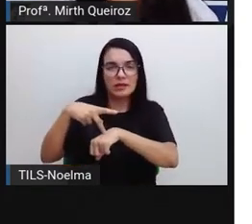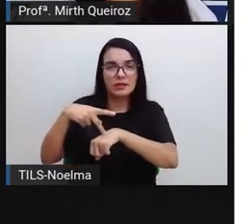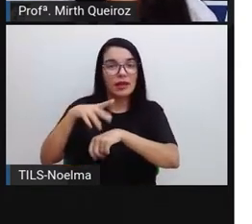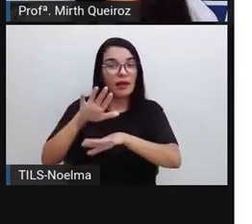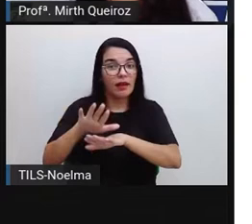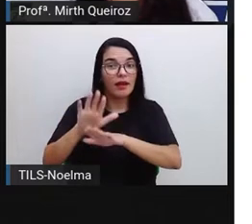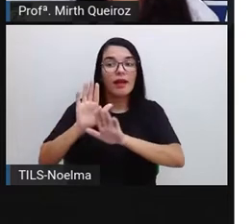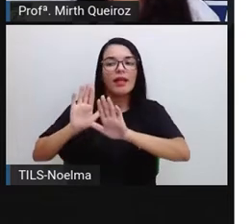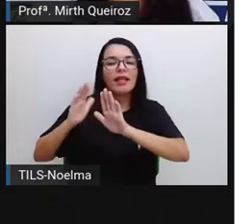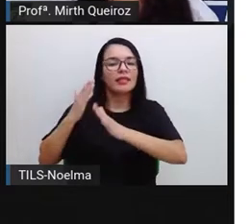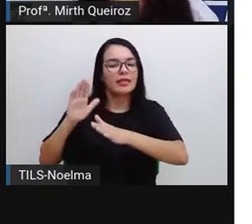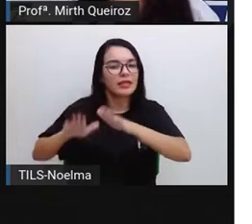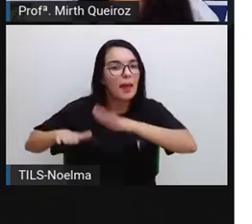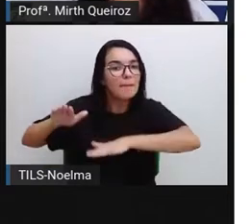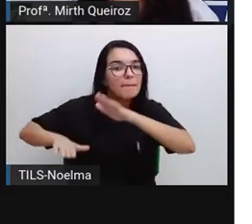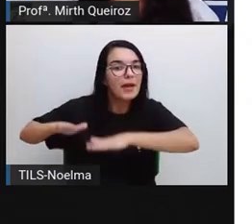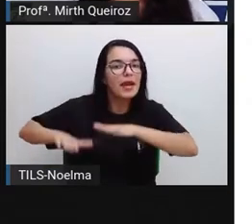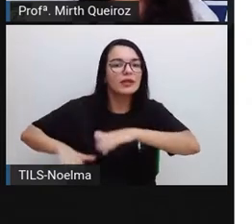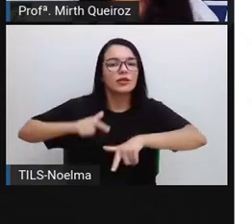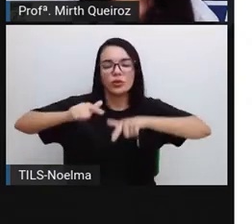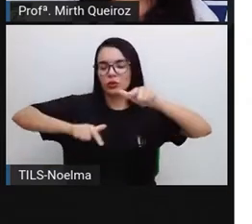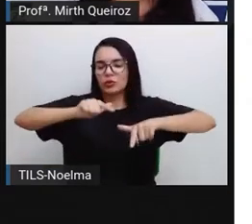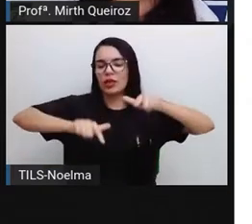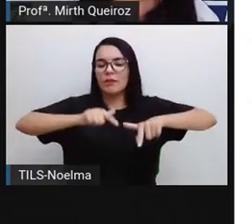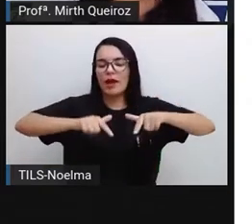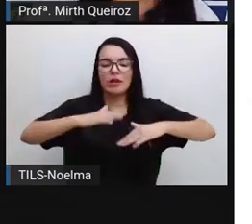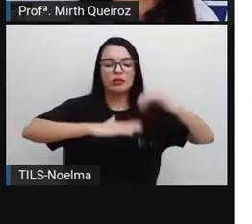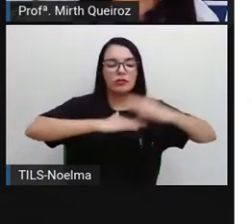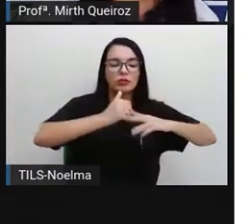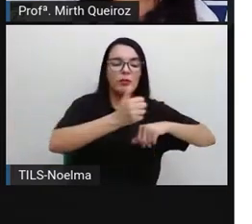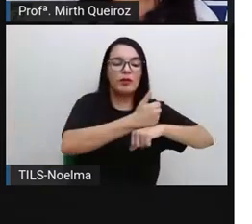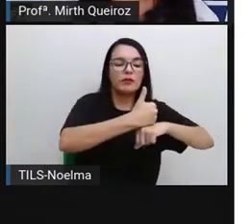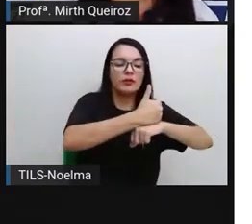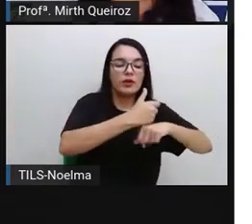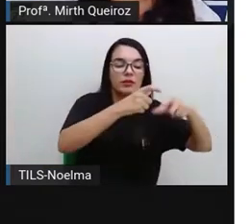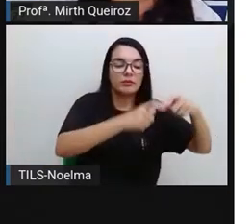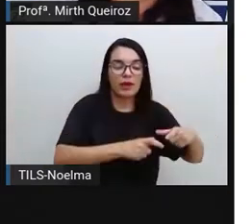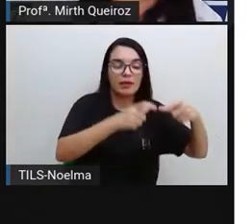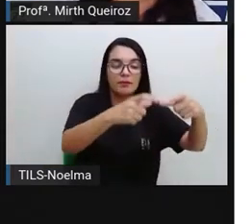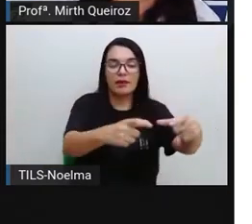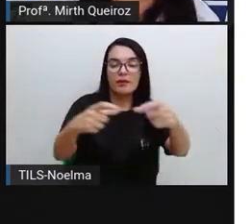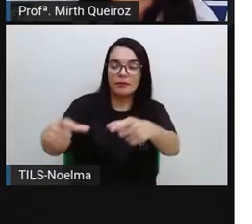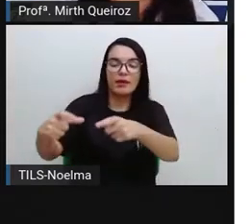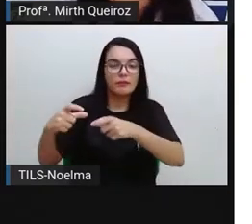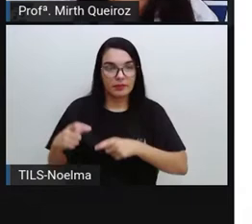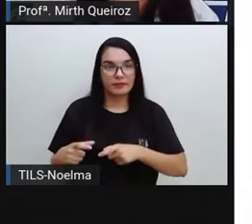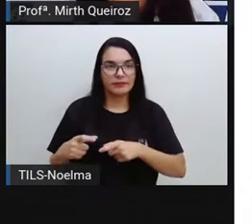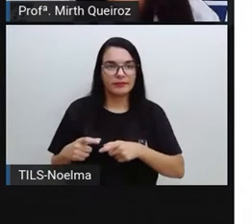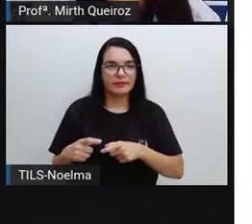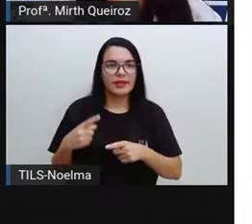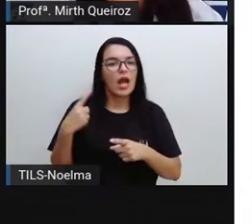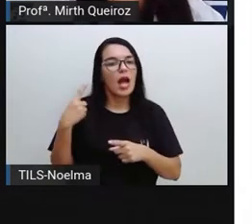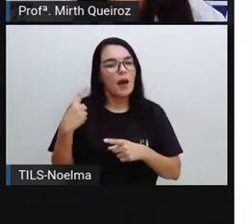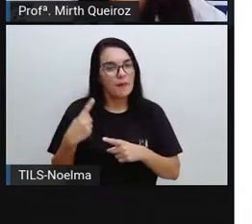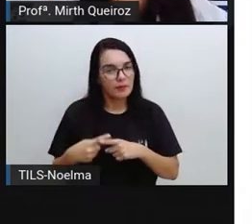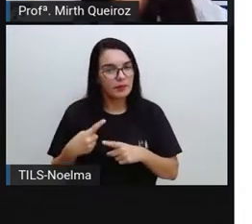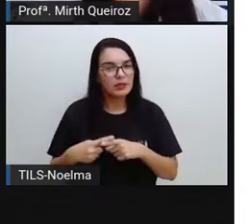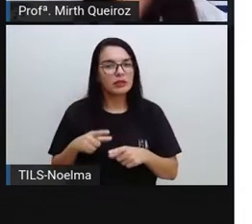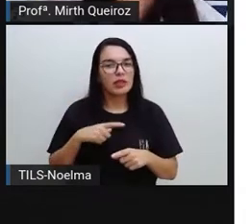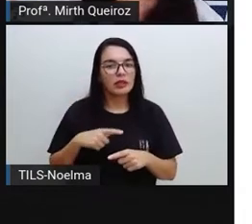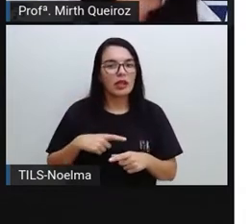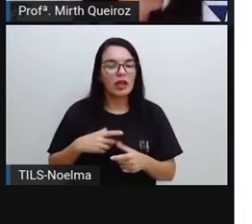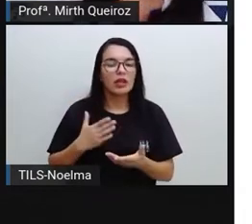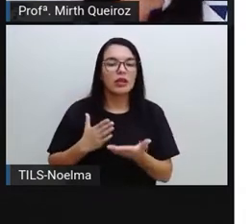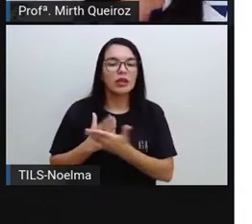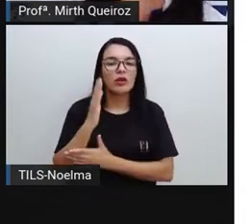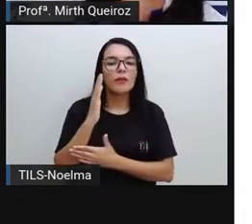vão ser desempenhadas, desenvolvidas aí por esses profissionais, porque é a partir disso aí que nós vamos ter, por